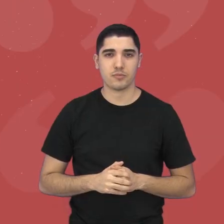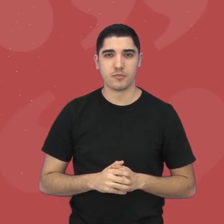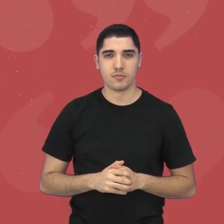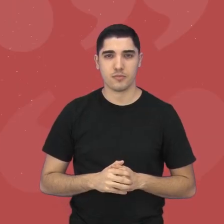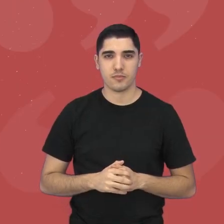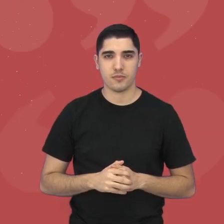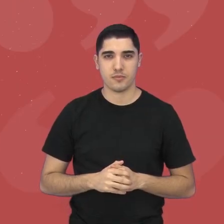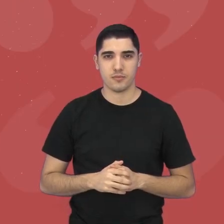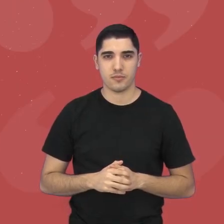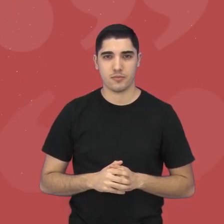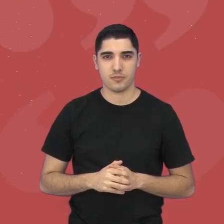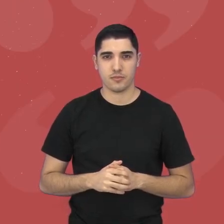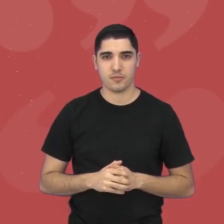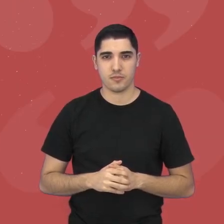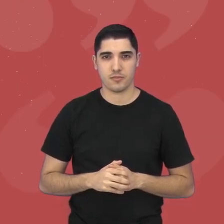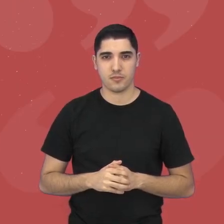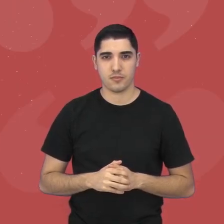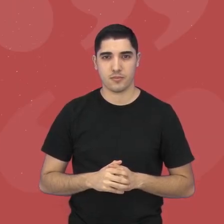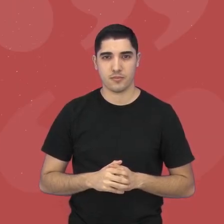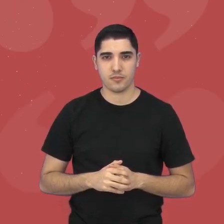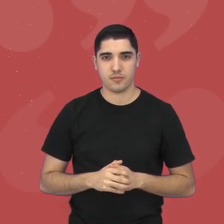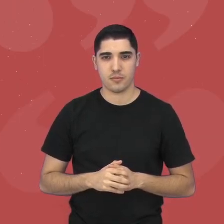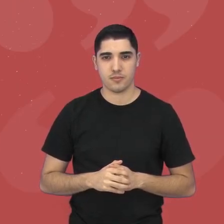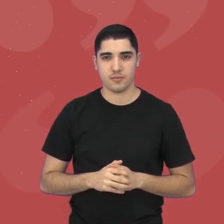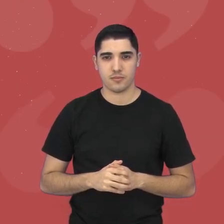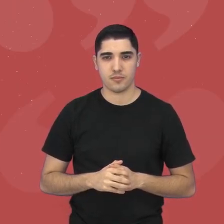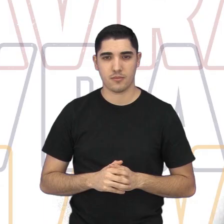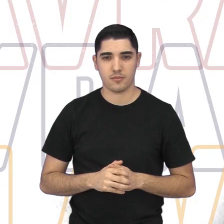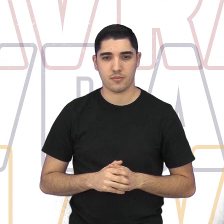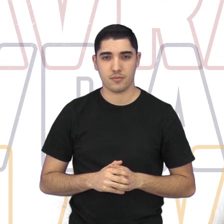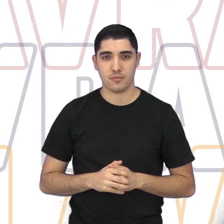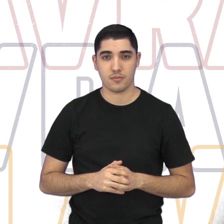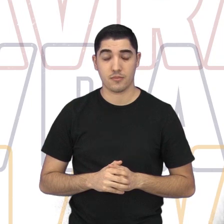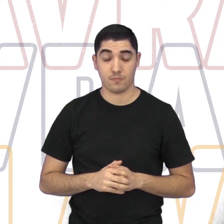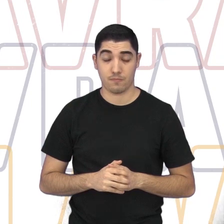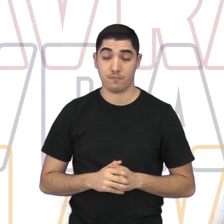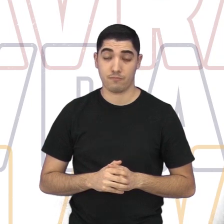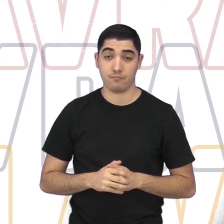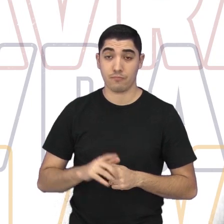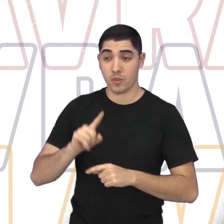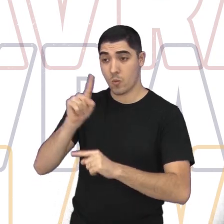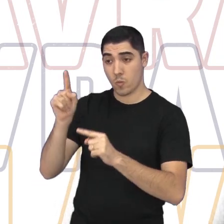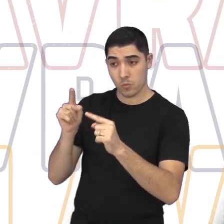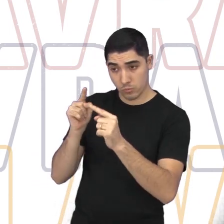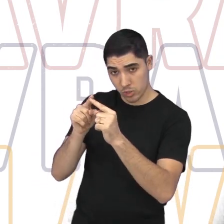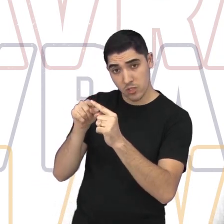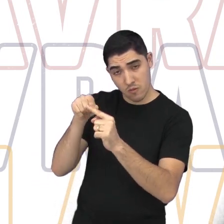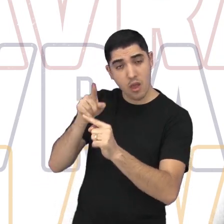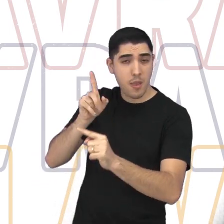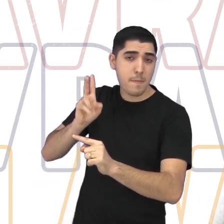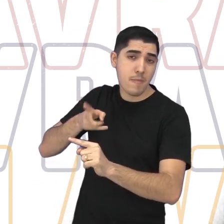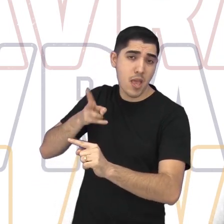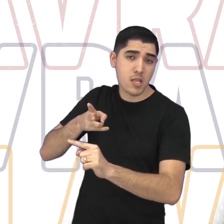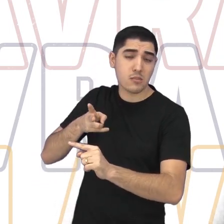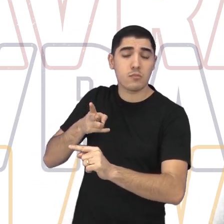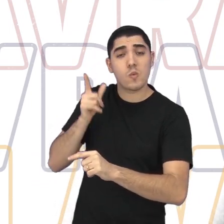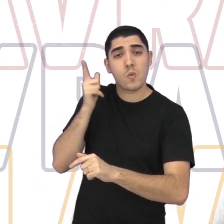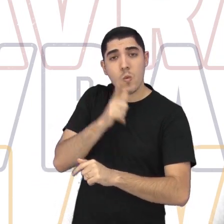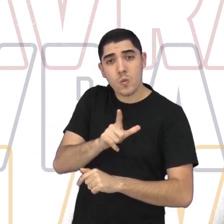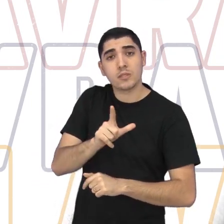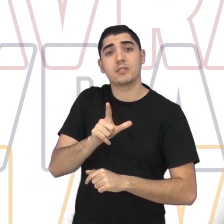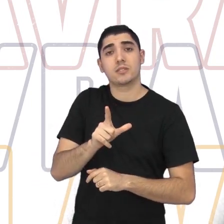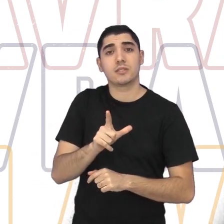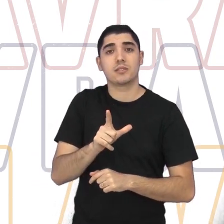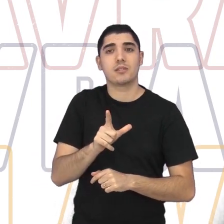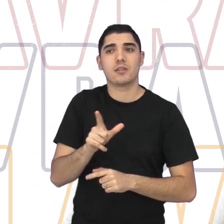Com qual objetivo a associação foi fundada? O objetivo foi mais esse mesmo, né? da gente poder ter um pouco